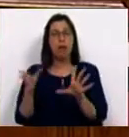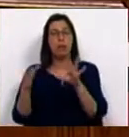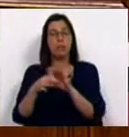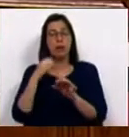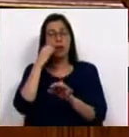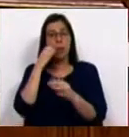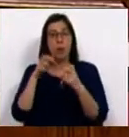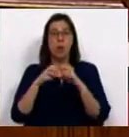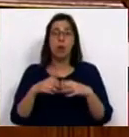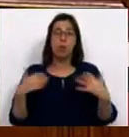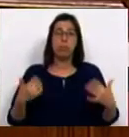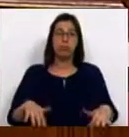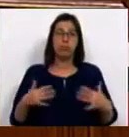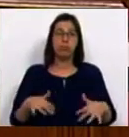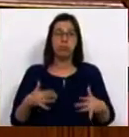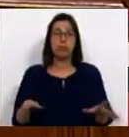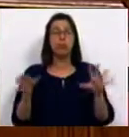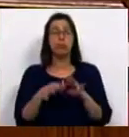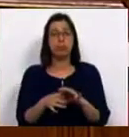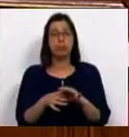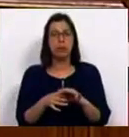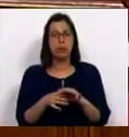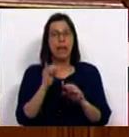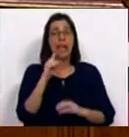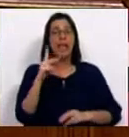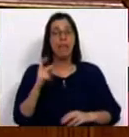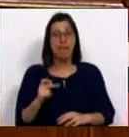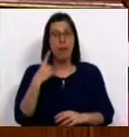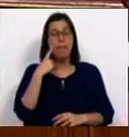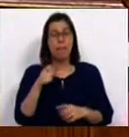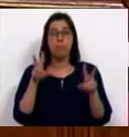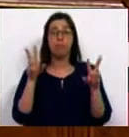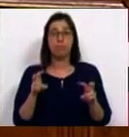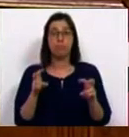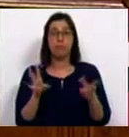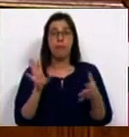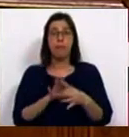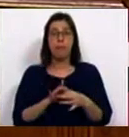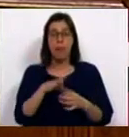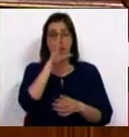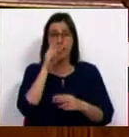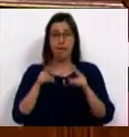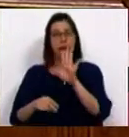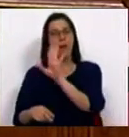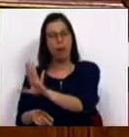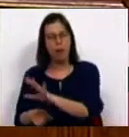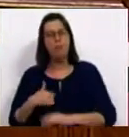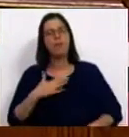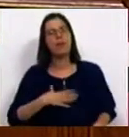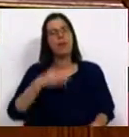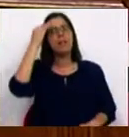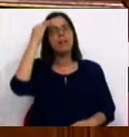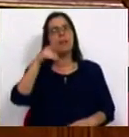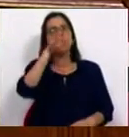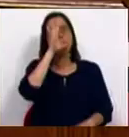braços com graves problemas que se prendem, sobretudo, com o IVA. E, sendo um assunto que diz mais respeito até ao Ministério das Finanças, eu gostaria